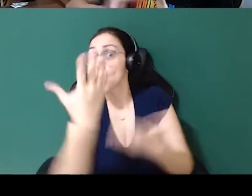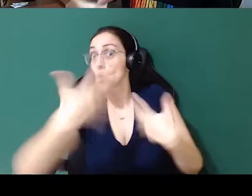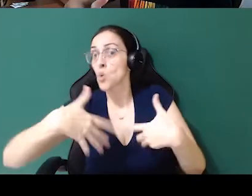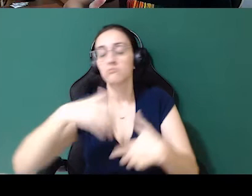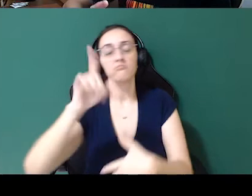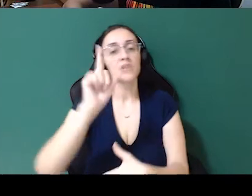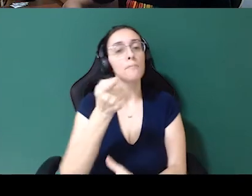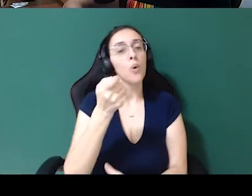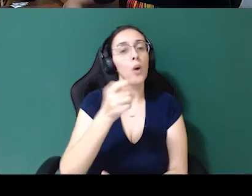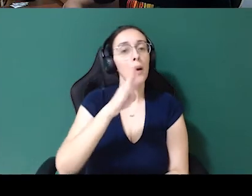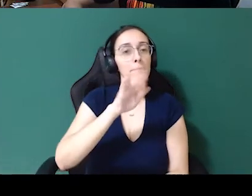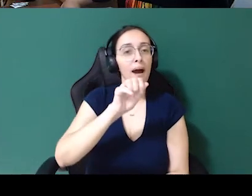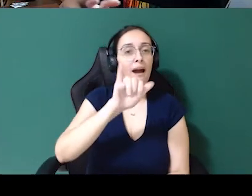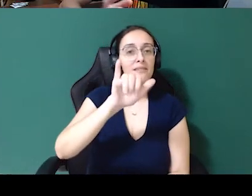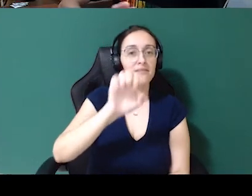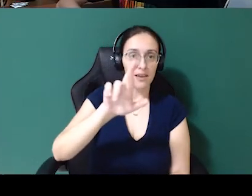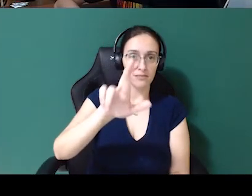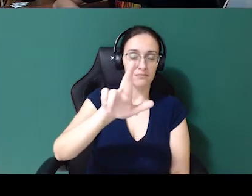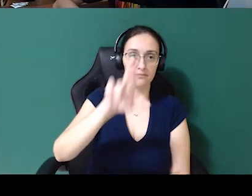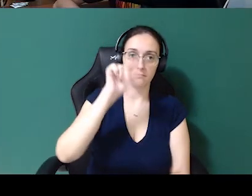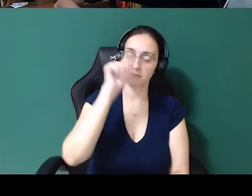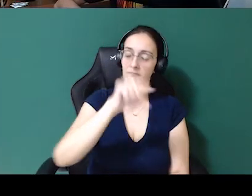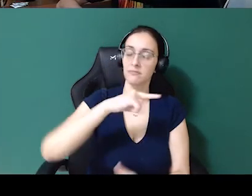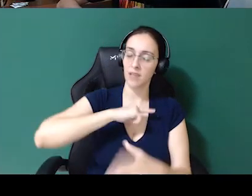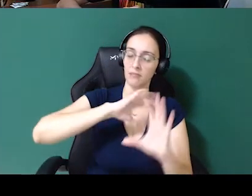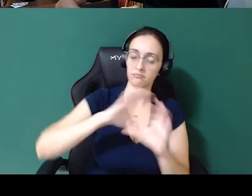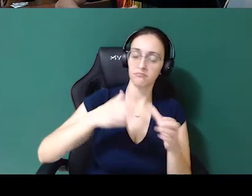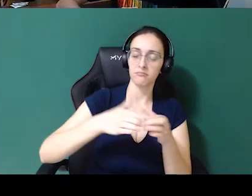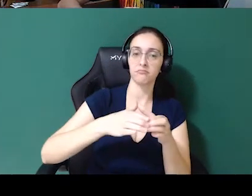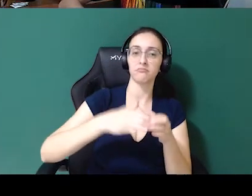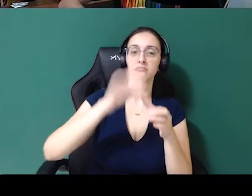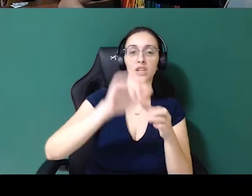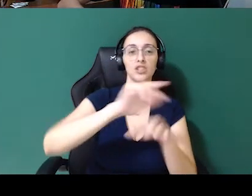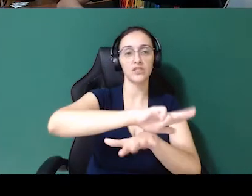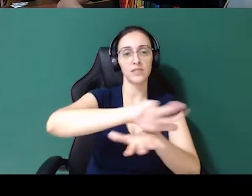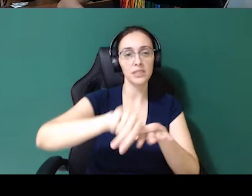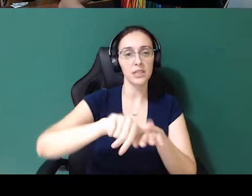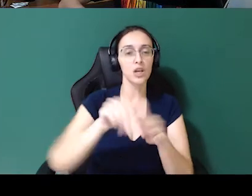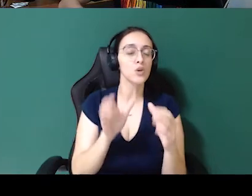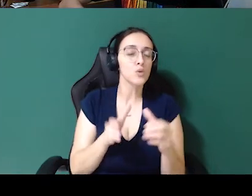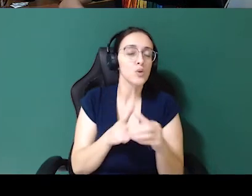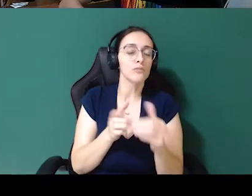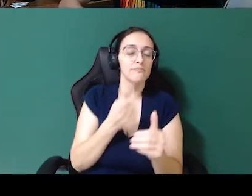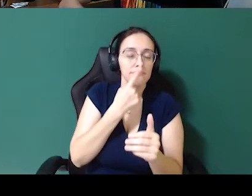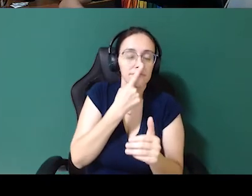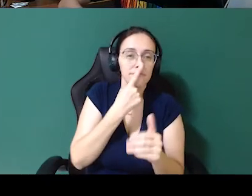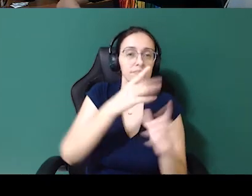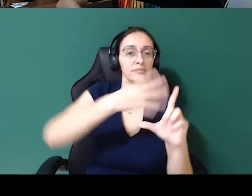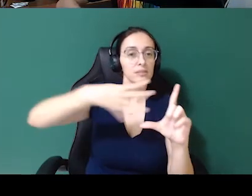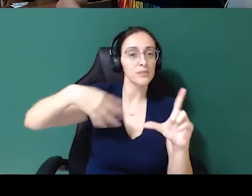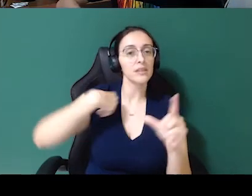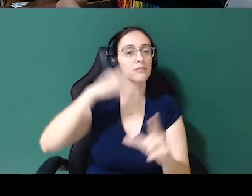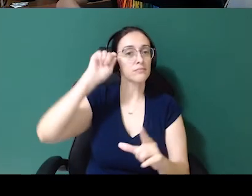A Bayer, que é uma empresa muito grande, ela tem um grupo de, um comitê de diversidade, um grupo de afinidades de LGBTs, negros, mulheres.